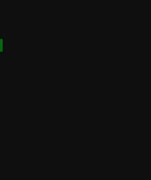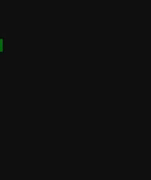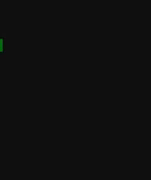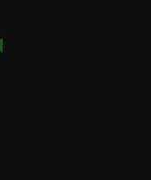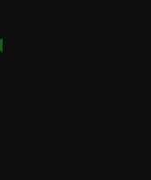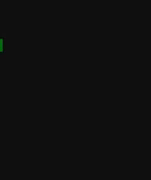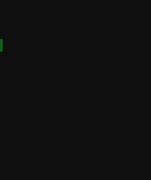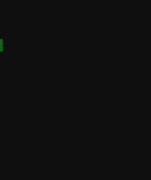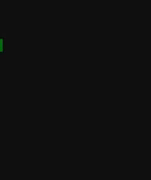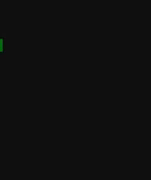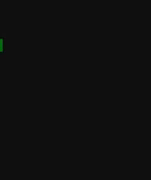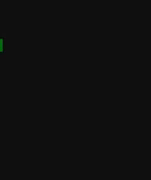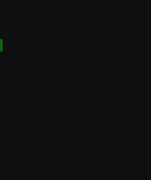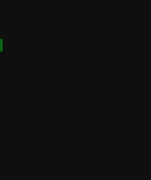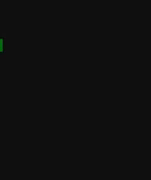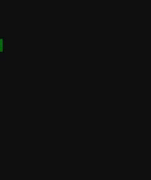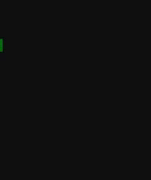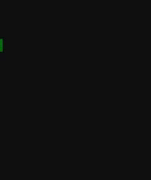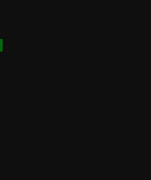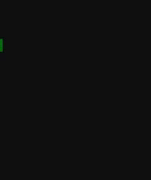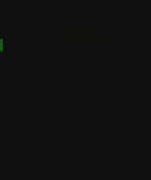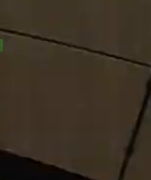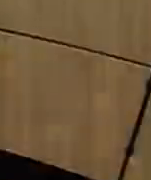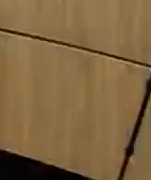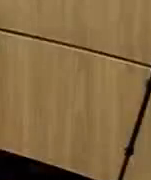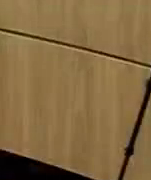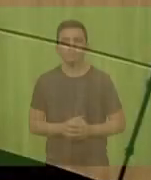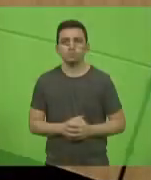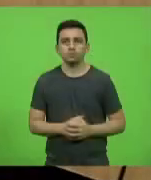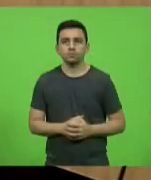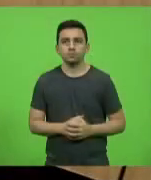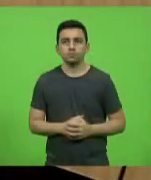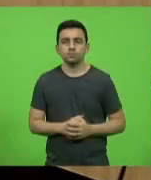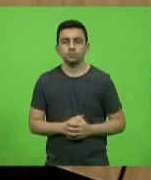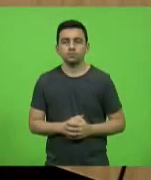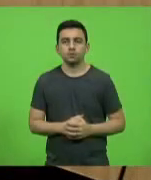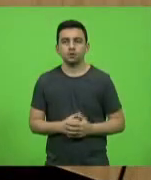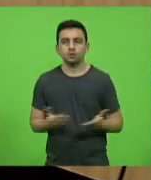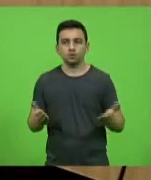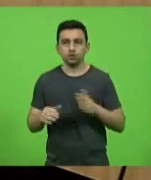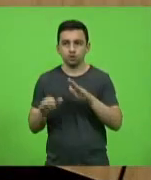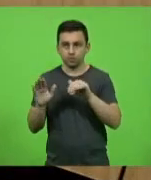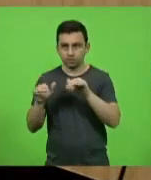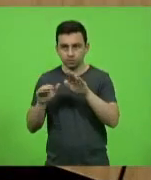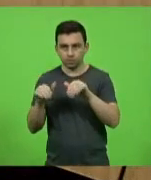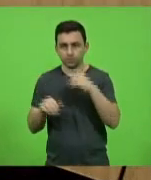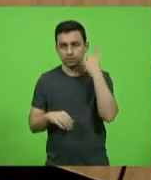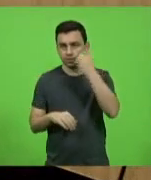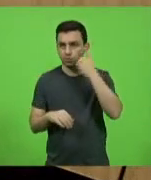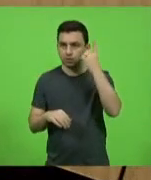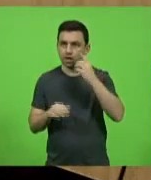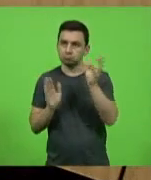Encerramos a votação no painel, vamos fazer a chamada dos deputados cujo voto não conste na tela.